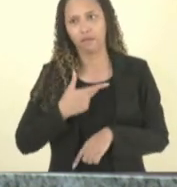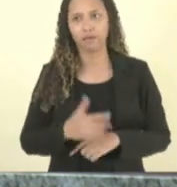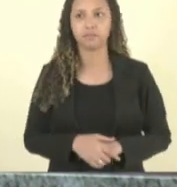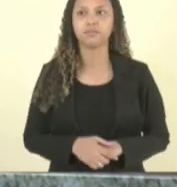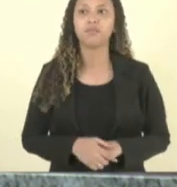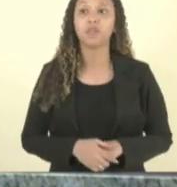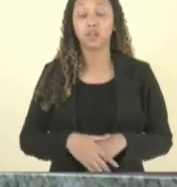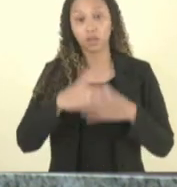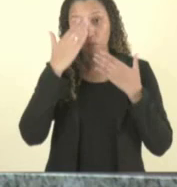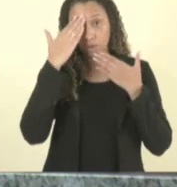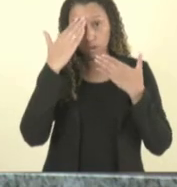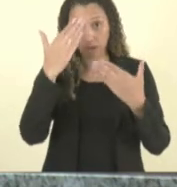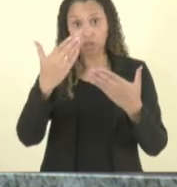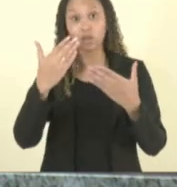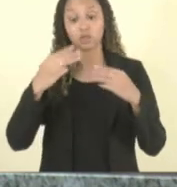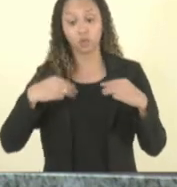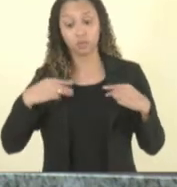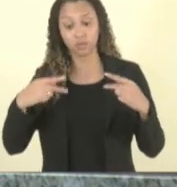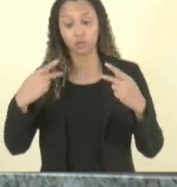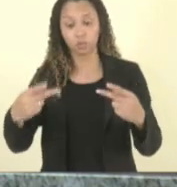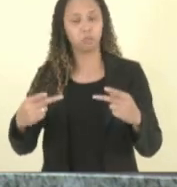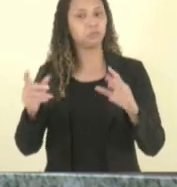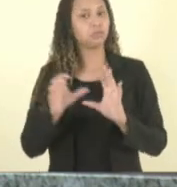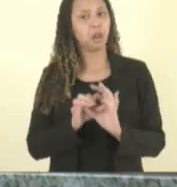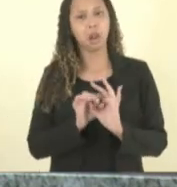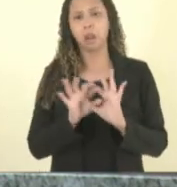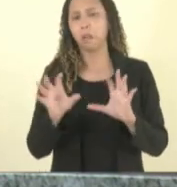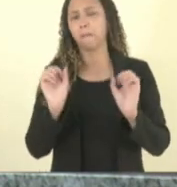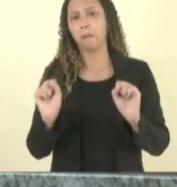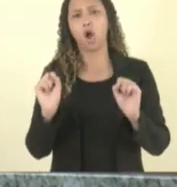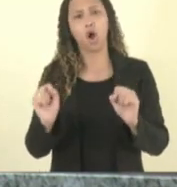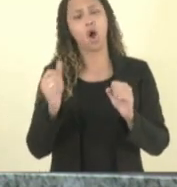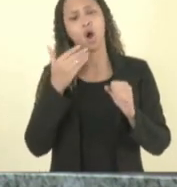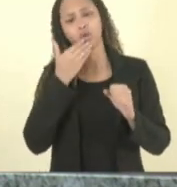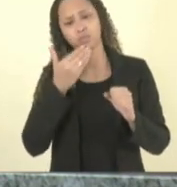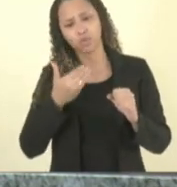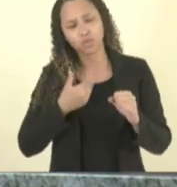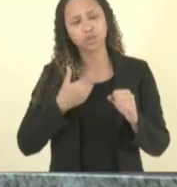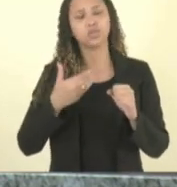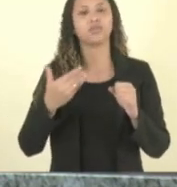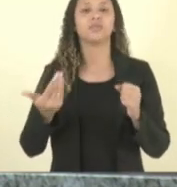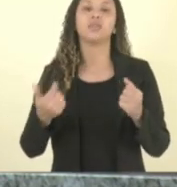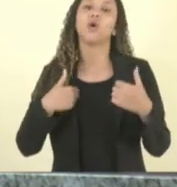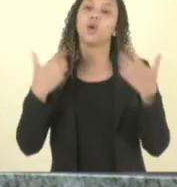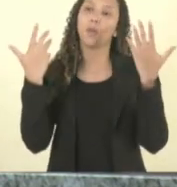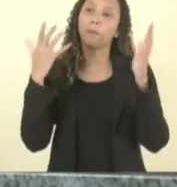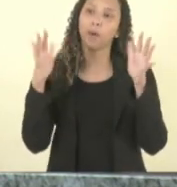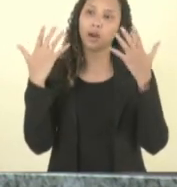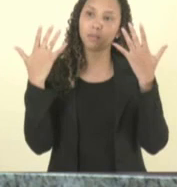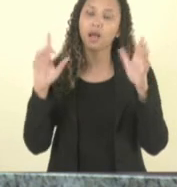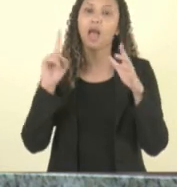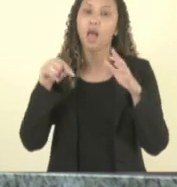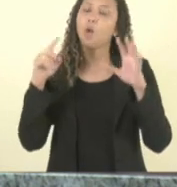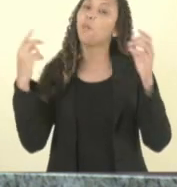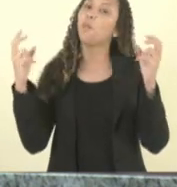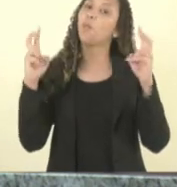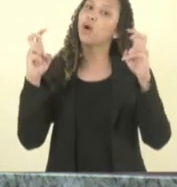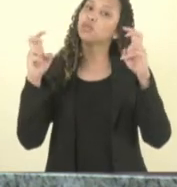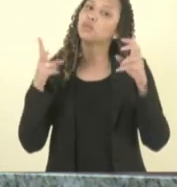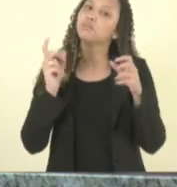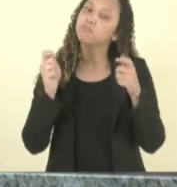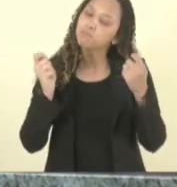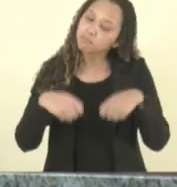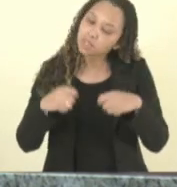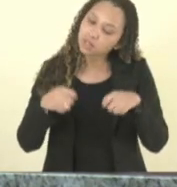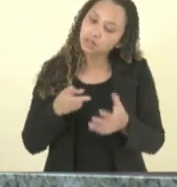agradeço o ministério público está à disposição tá então eu parabenizo né é um assunto que tem que continuar